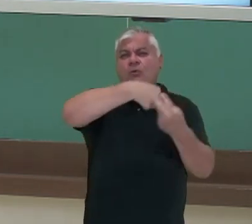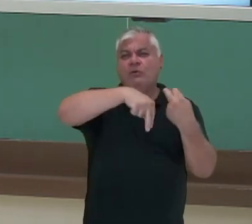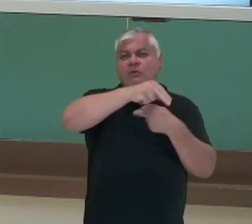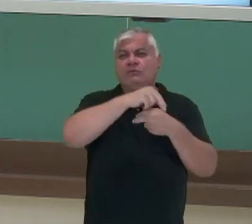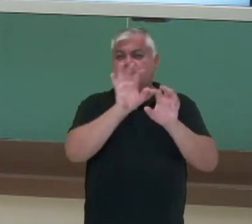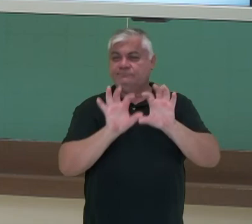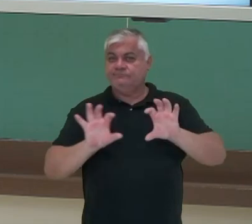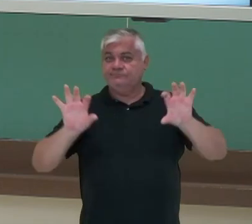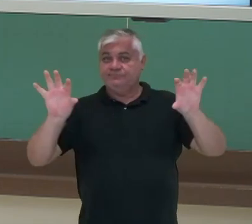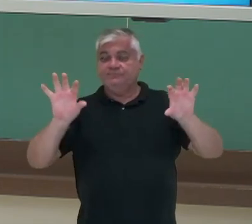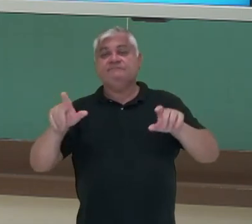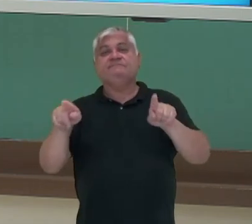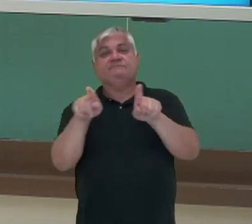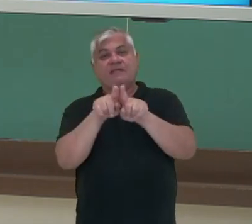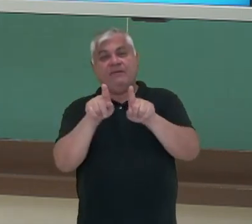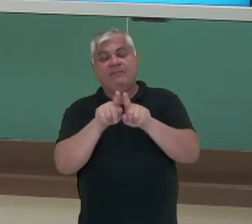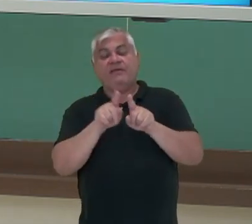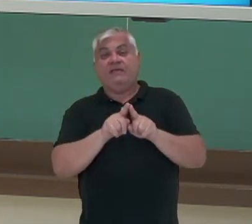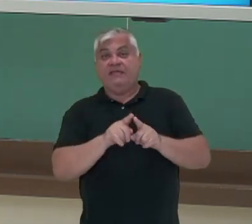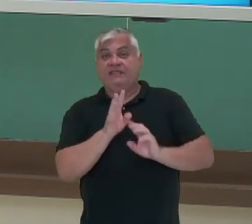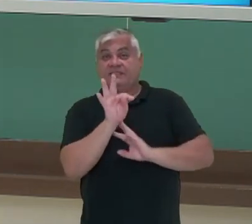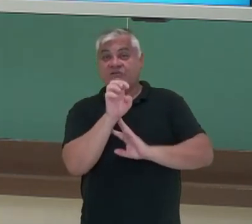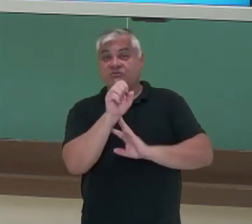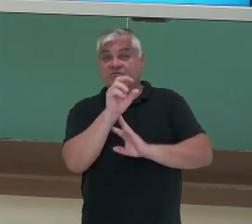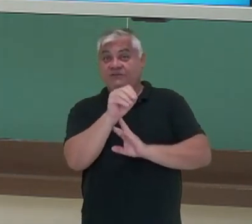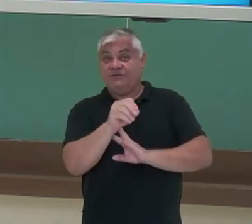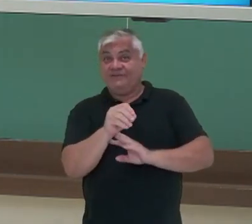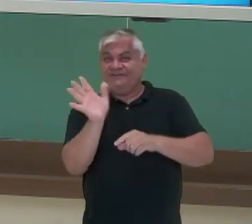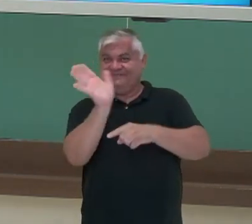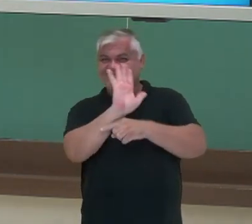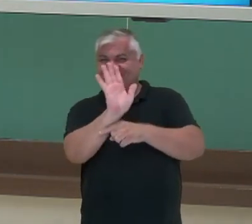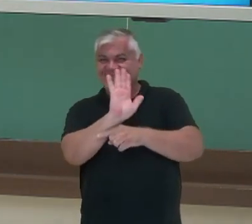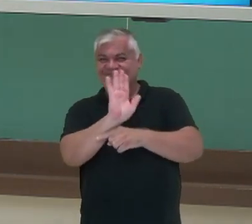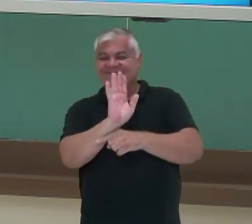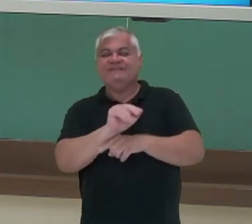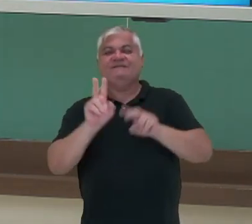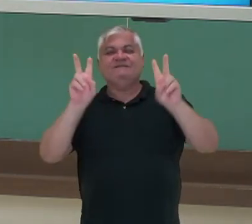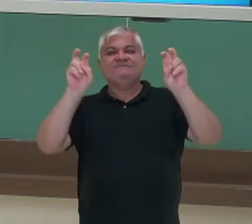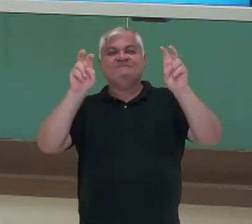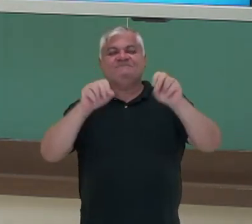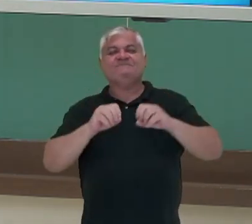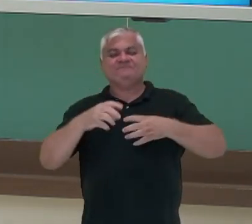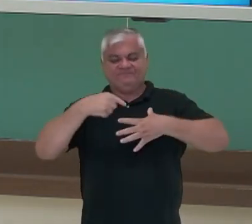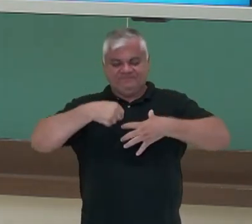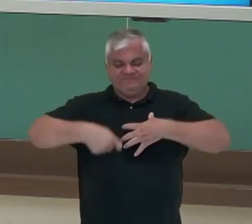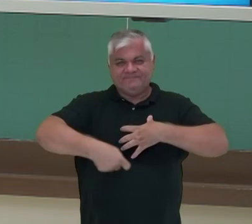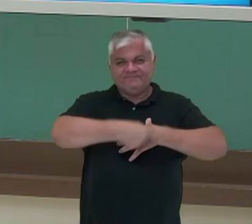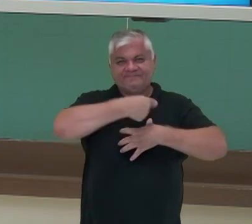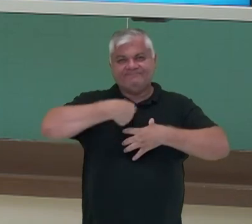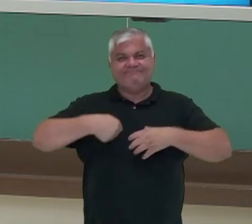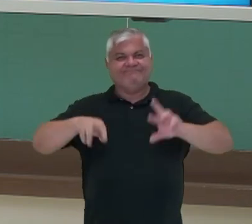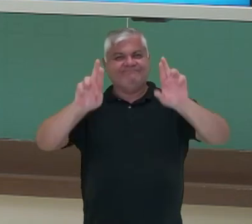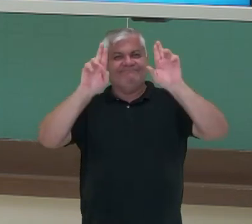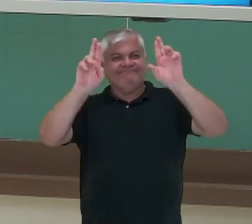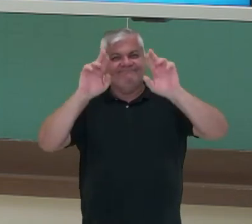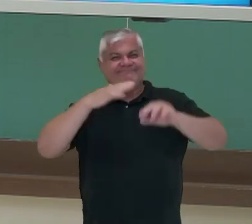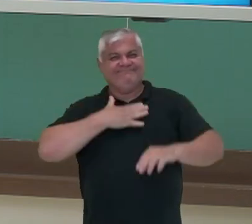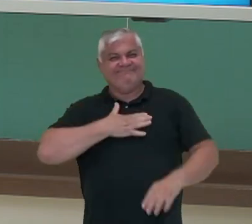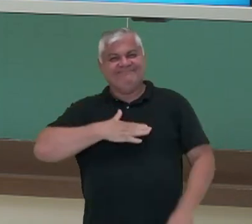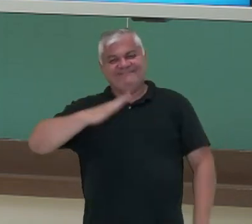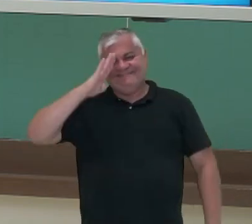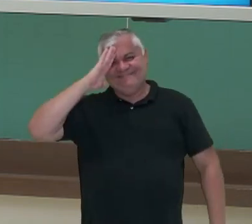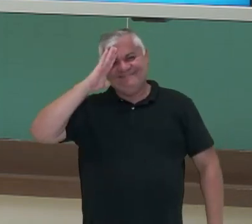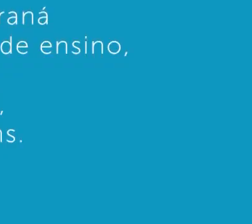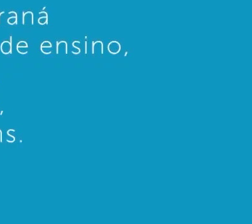eles a testosterona. Então, nesse vídeo falamos sobre o sistema endócrino. Espero que vocês tenham gostado.